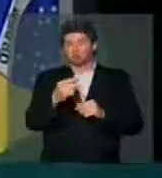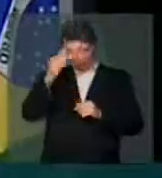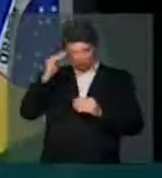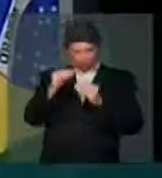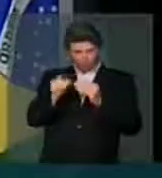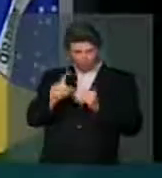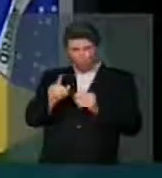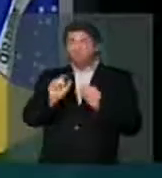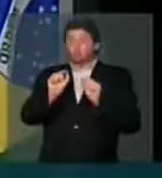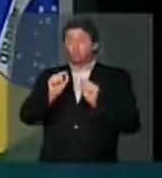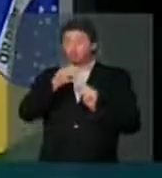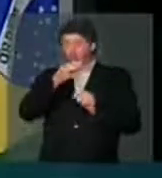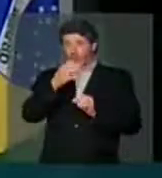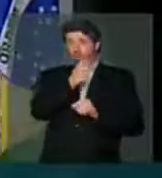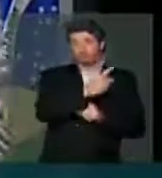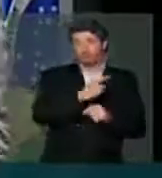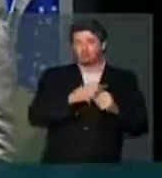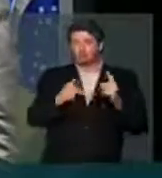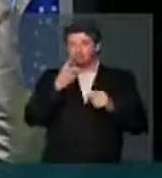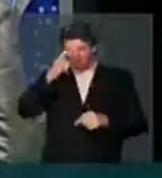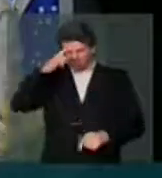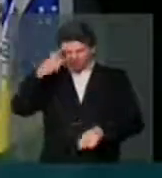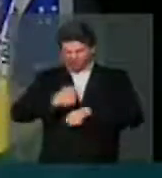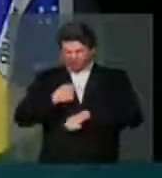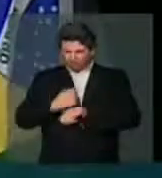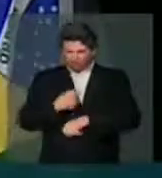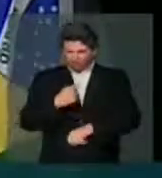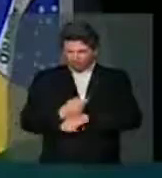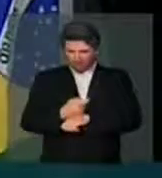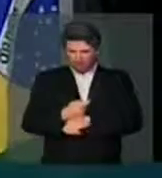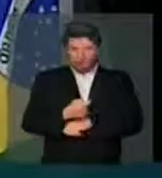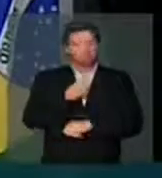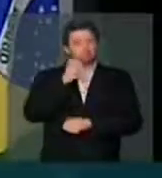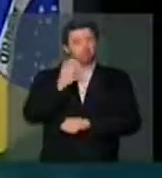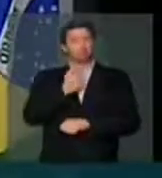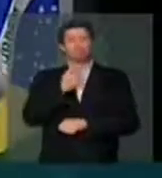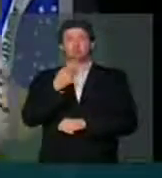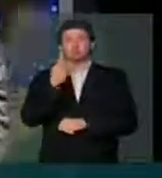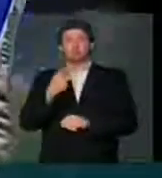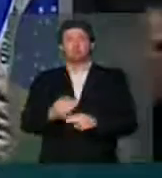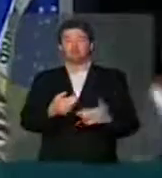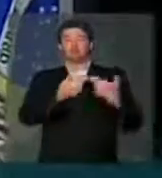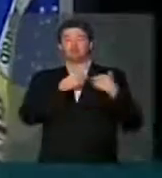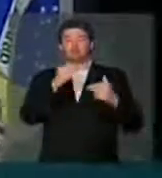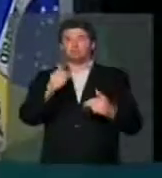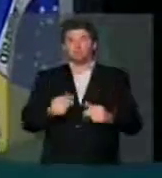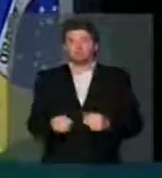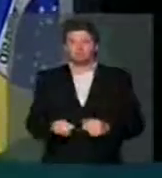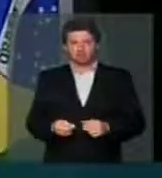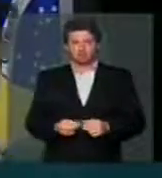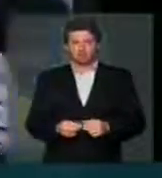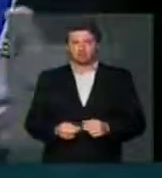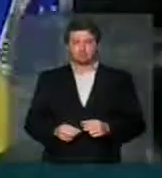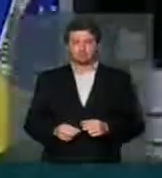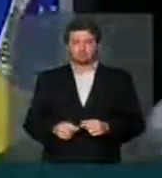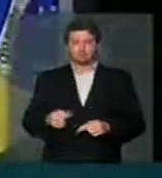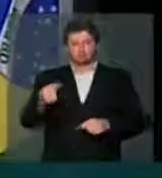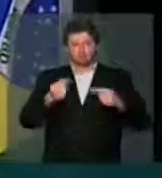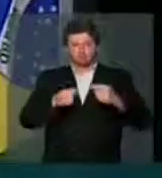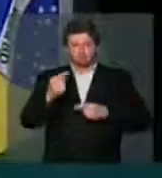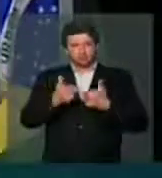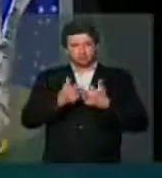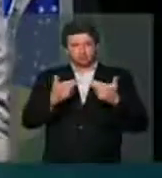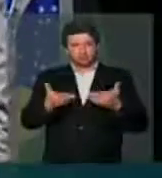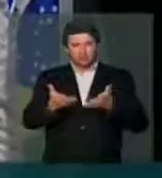mas ninguém pode chamá-lo de analfabeto ninguém pode chamá-lo de responsável tratar a